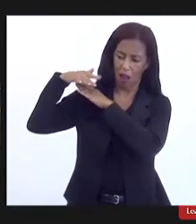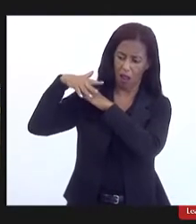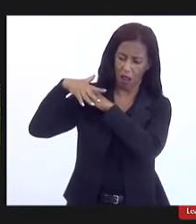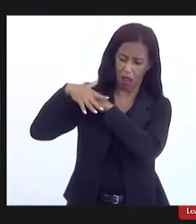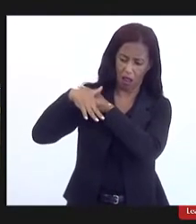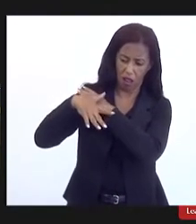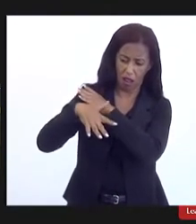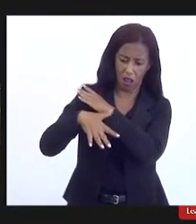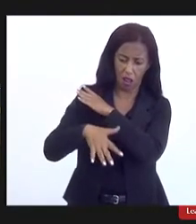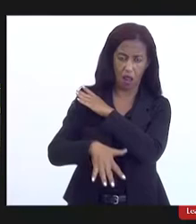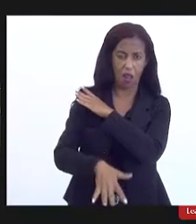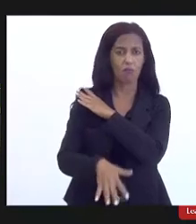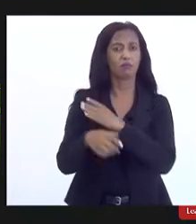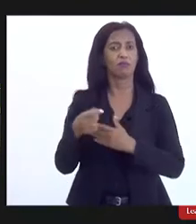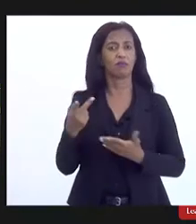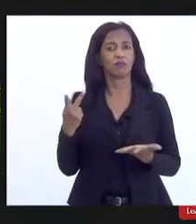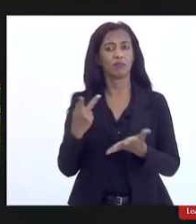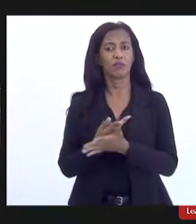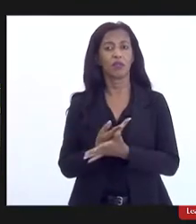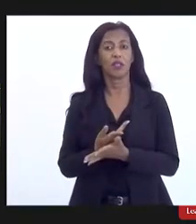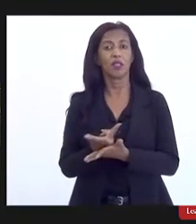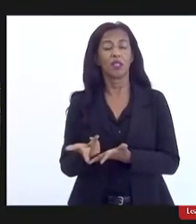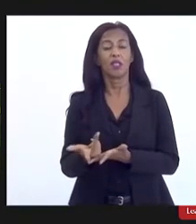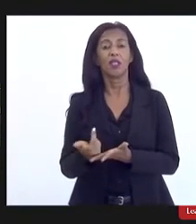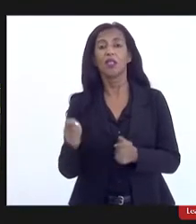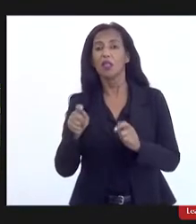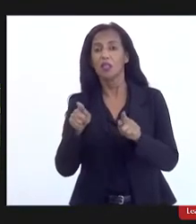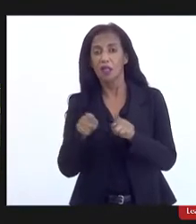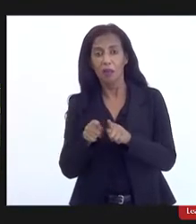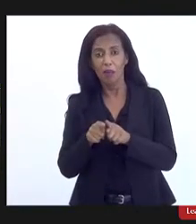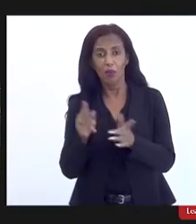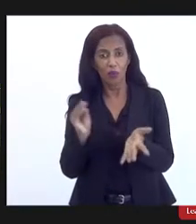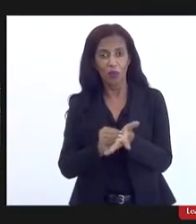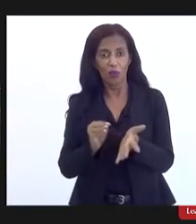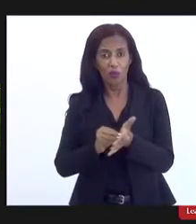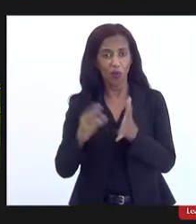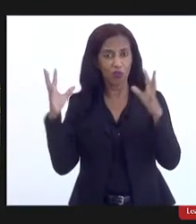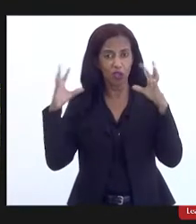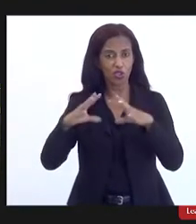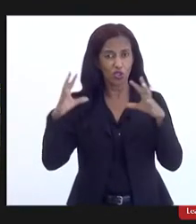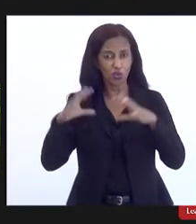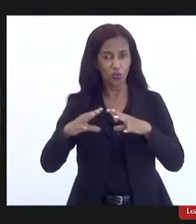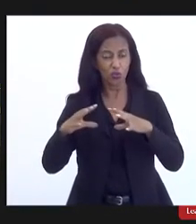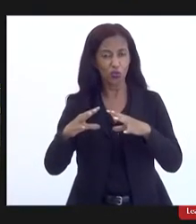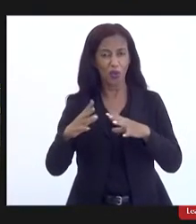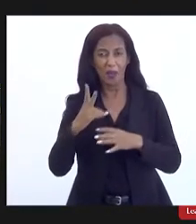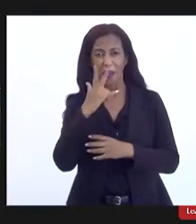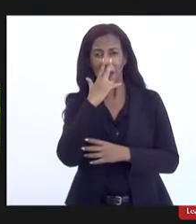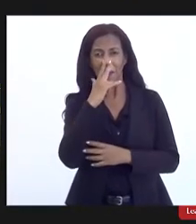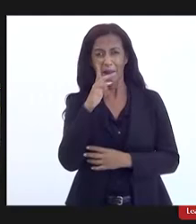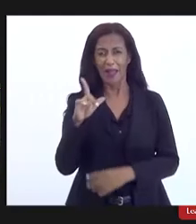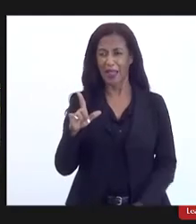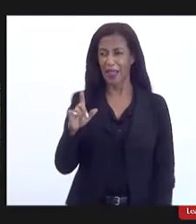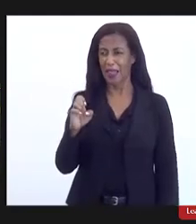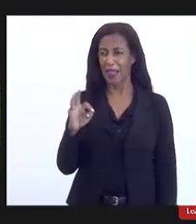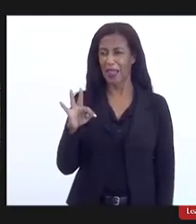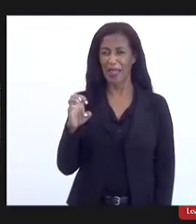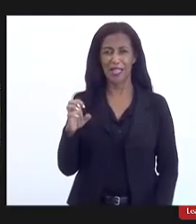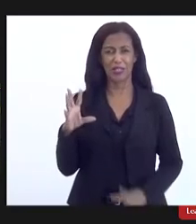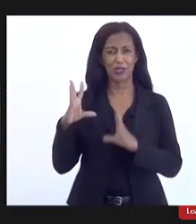sobem né deve ser isso e quando não chove é fica leitosa é fica parece um leite ou seja